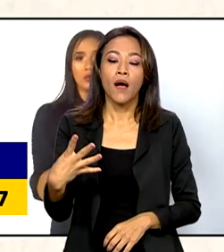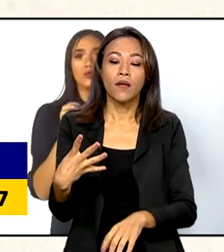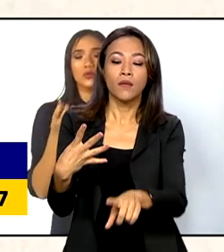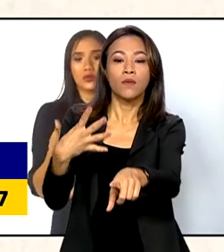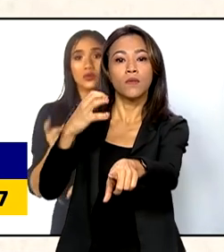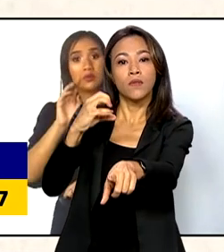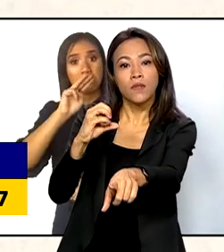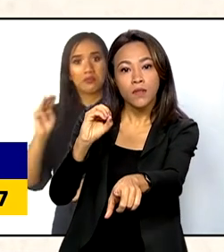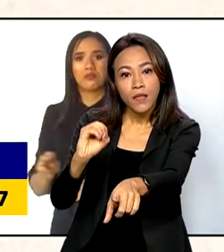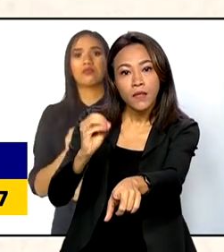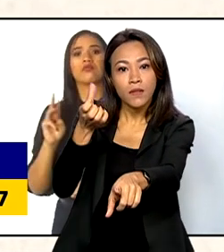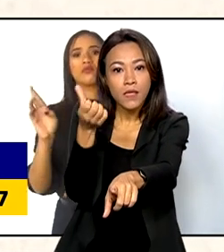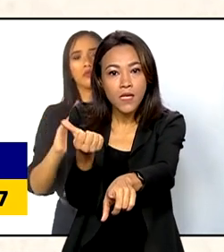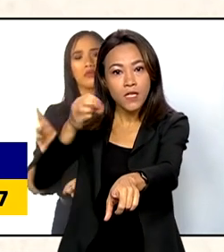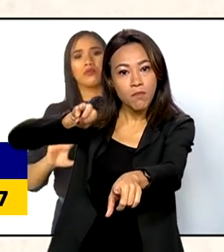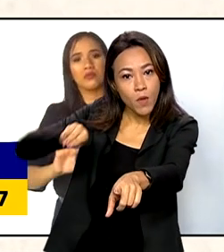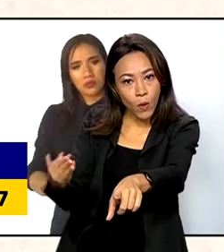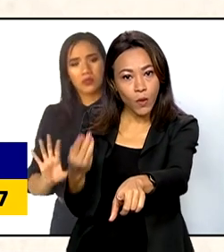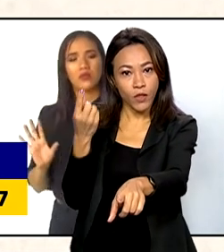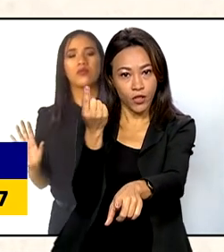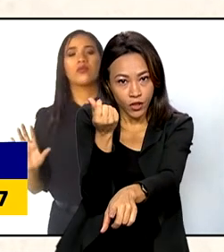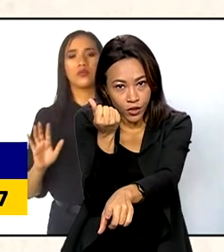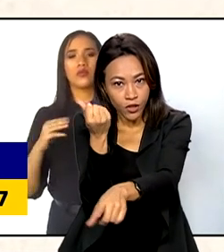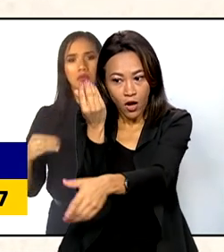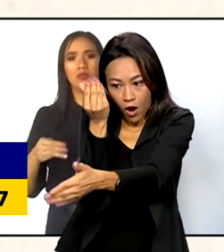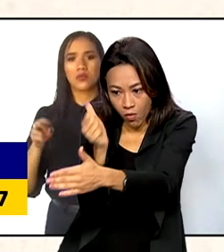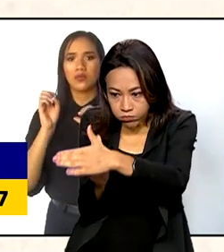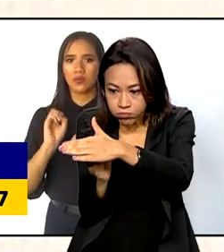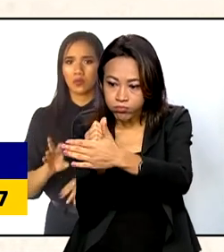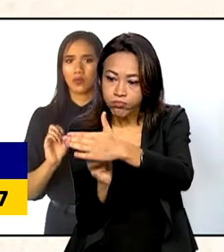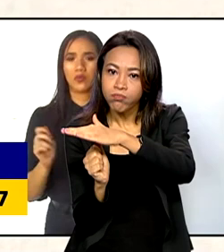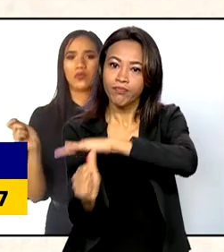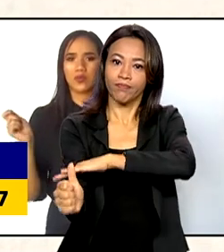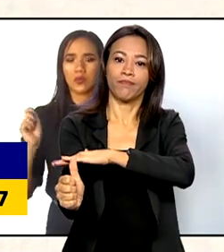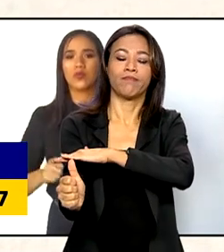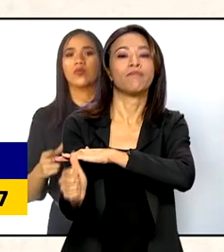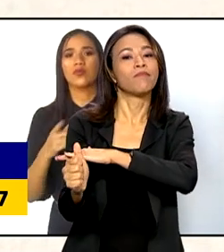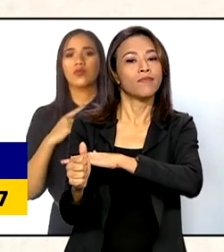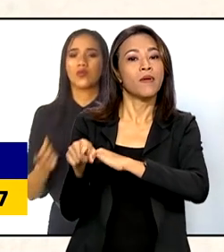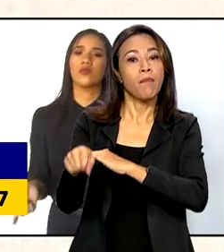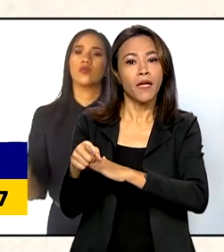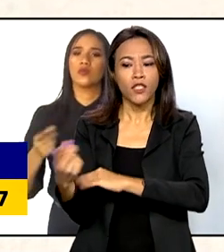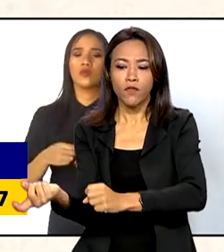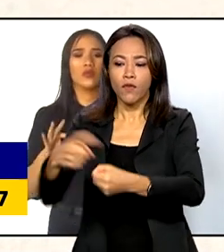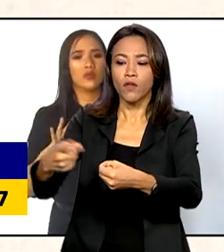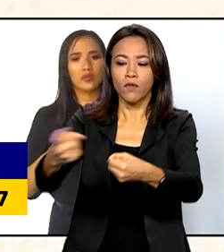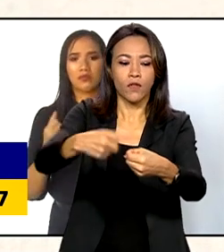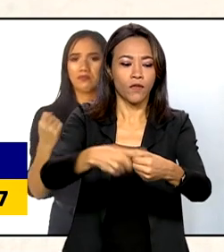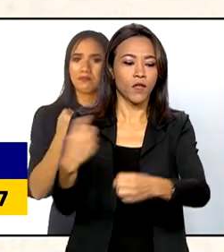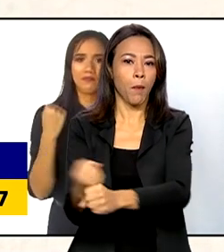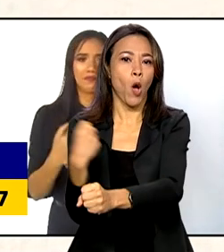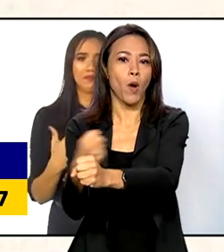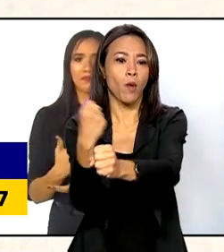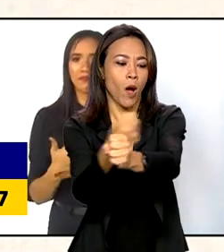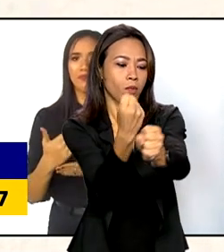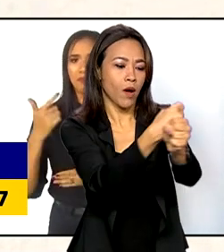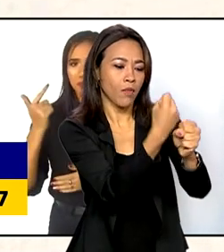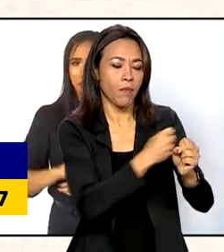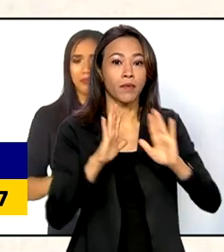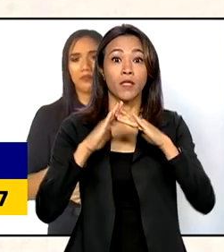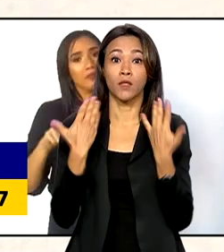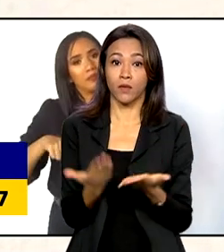disponíveis do Ministério da Educação para que possamos retomar todas essas obras aqui do